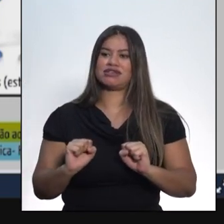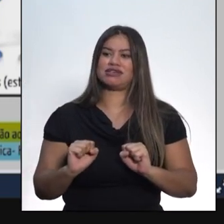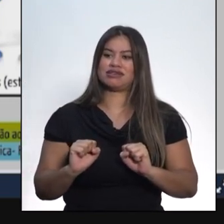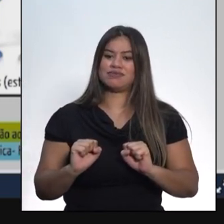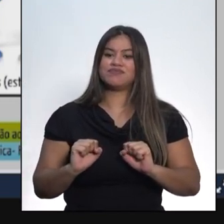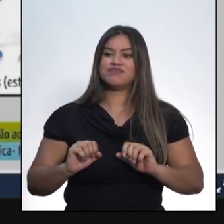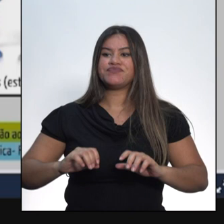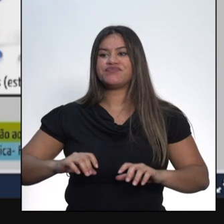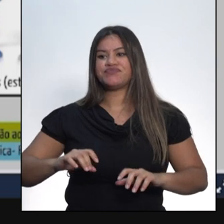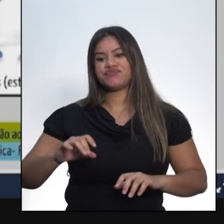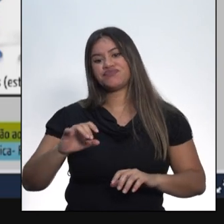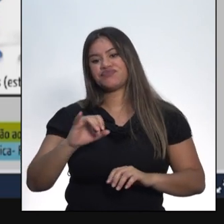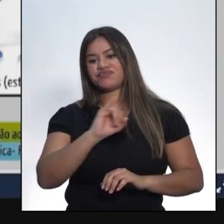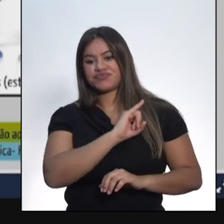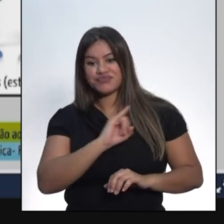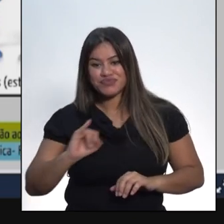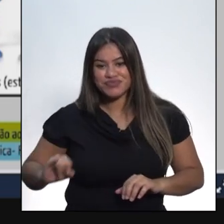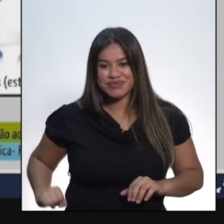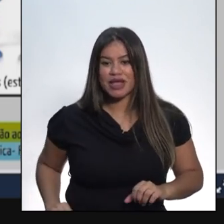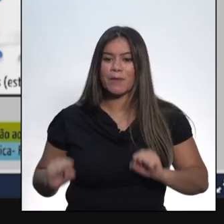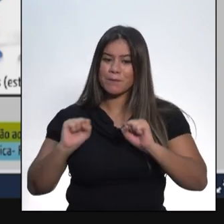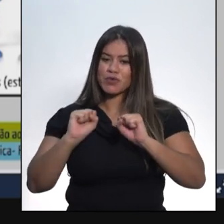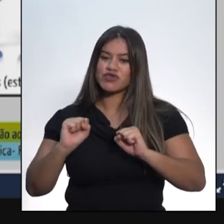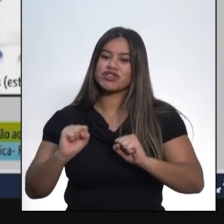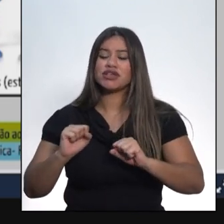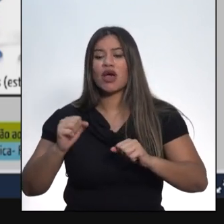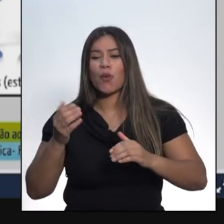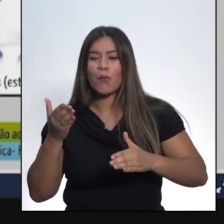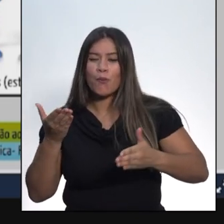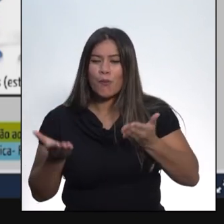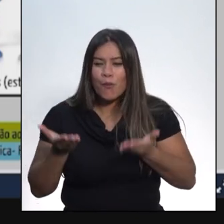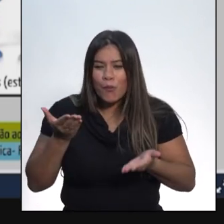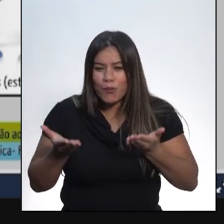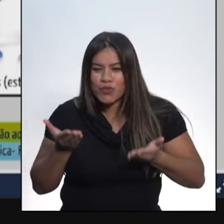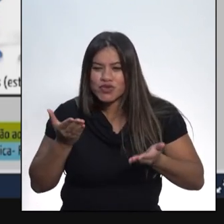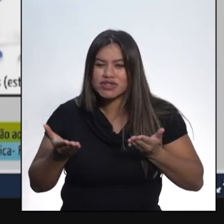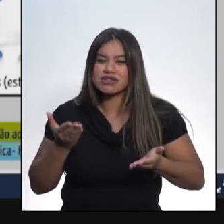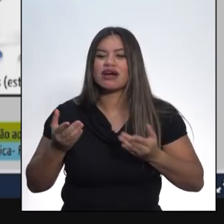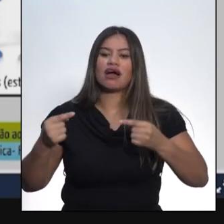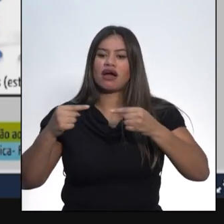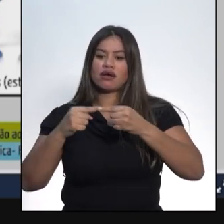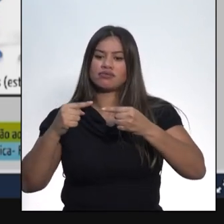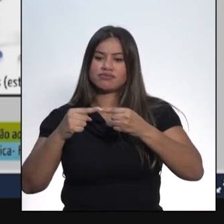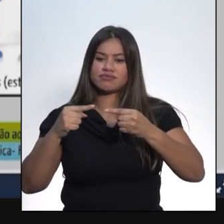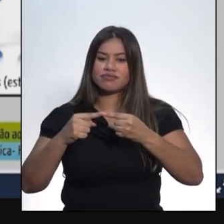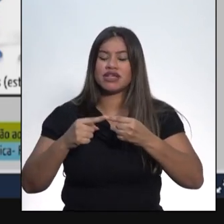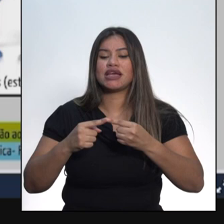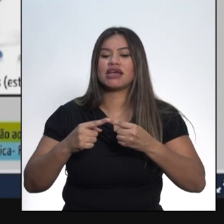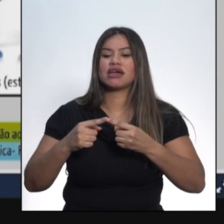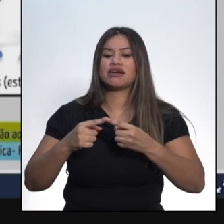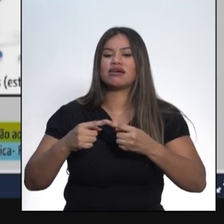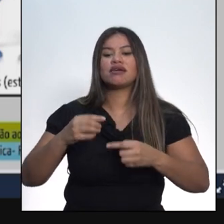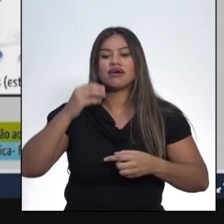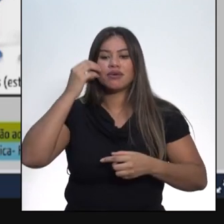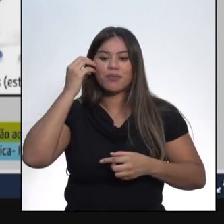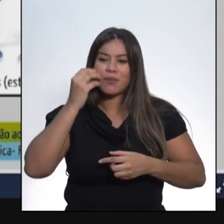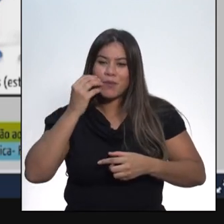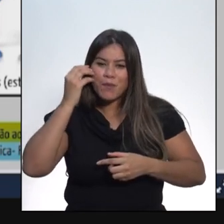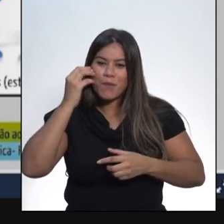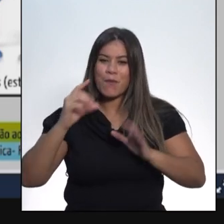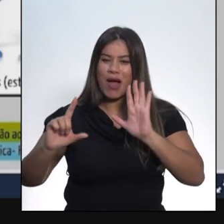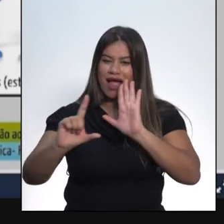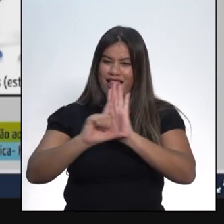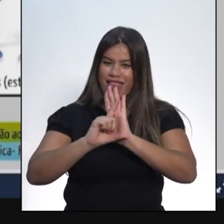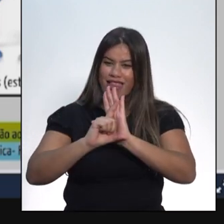O poder moderador foi o quarto poder criado pela Constituição outorgada por Dom Pedro I em